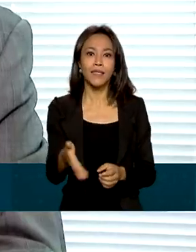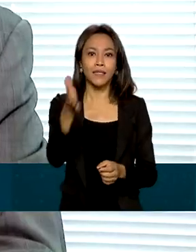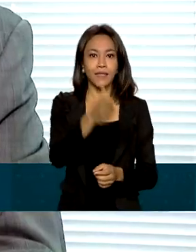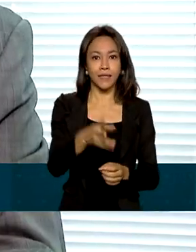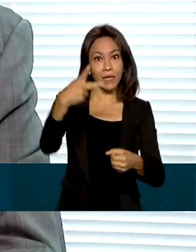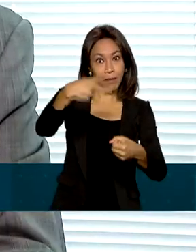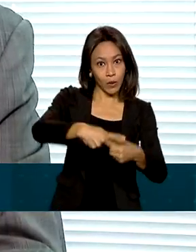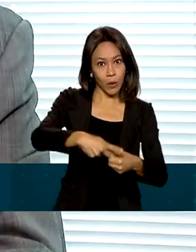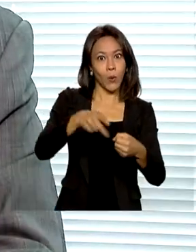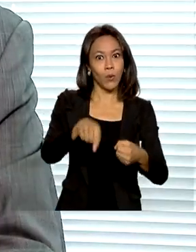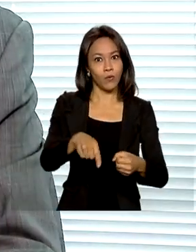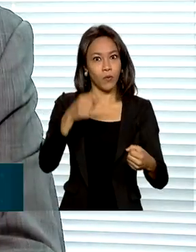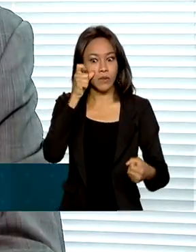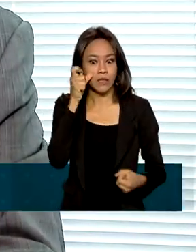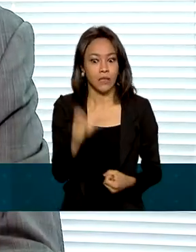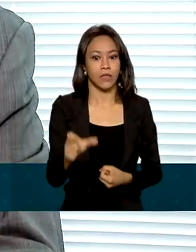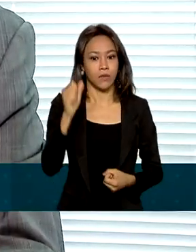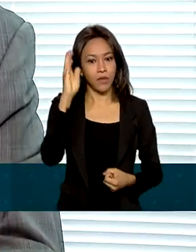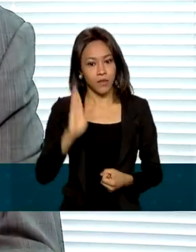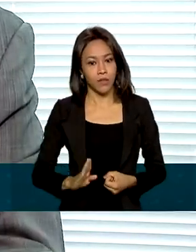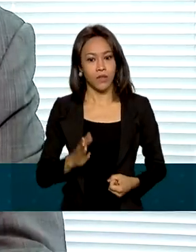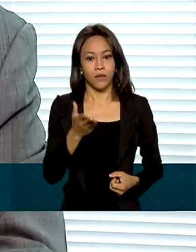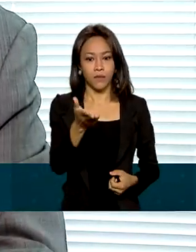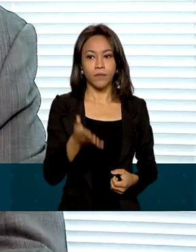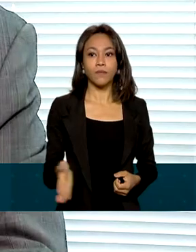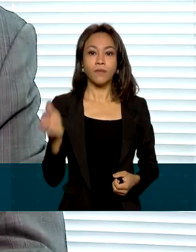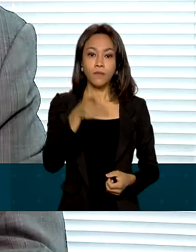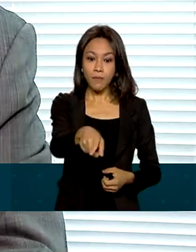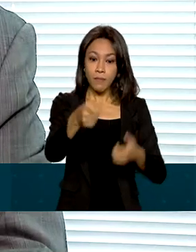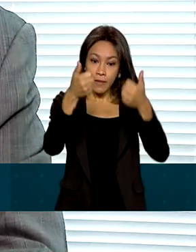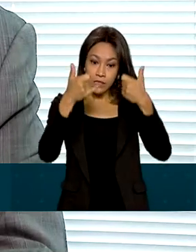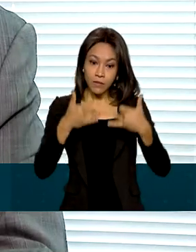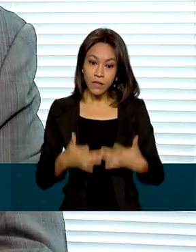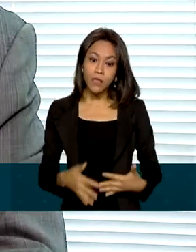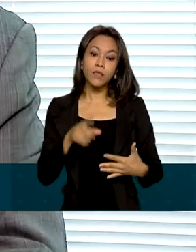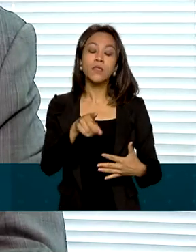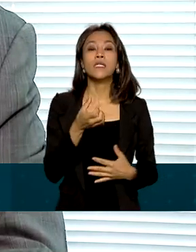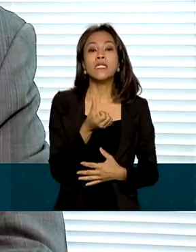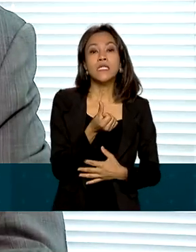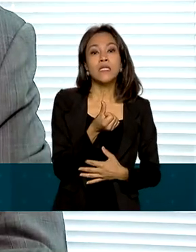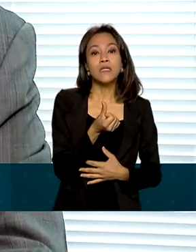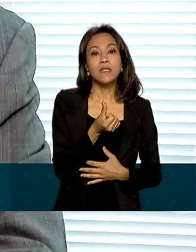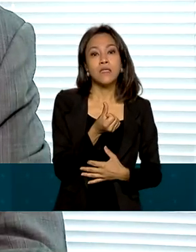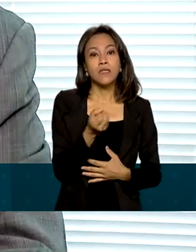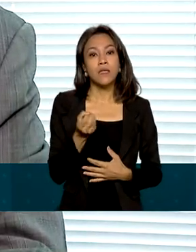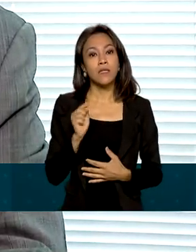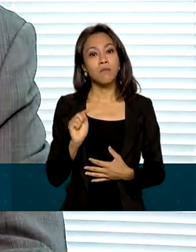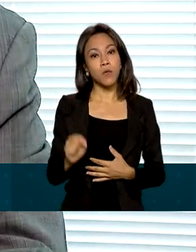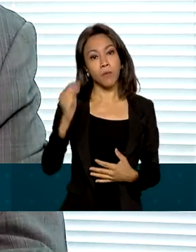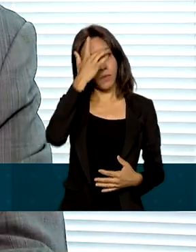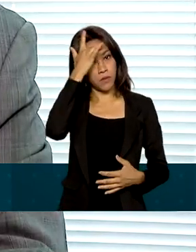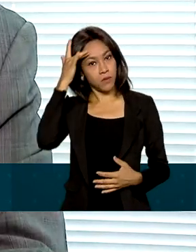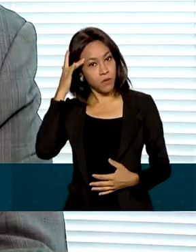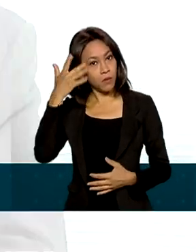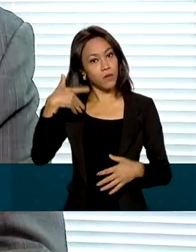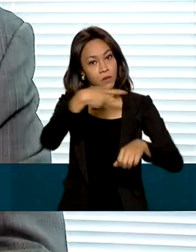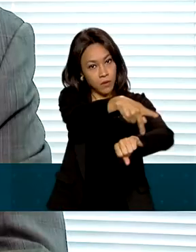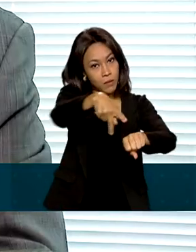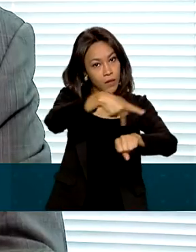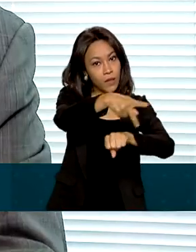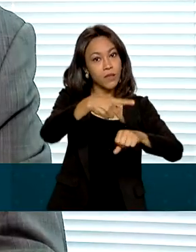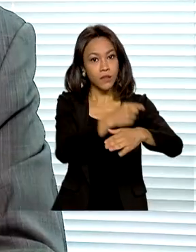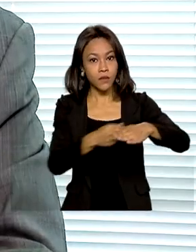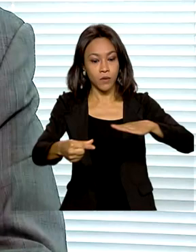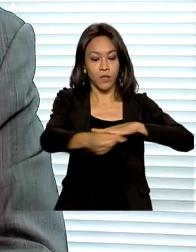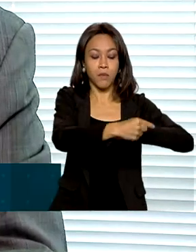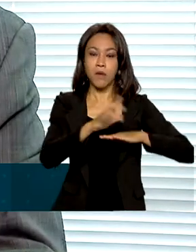O mercado aqui pode parecer diminuto para alguns, é um país de 600 mil pessoas, mas a